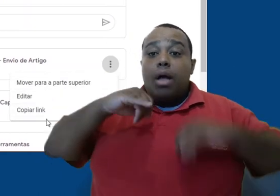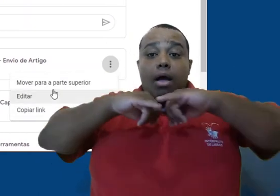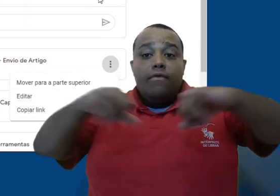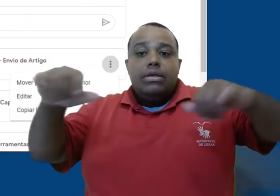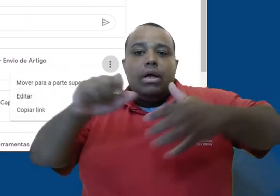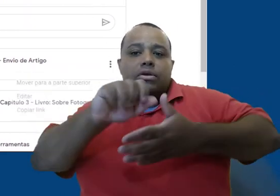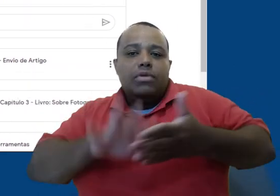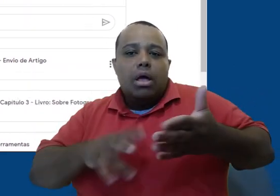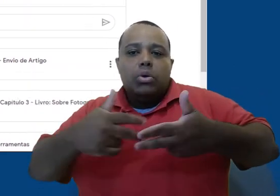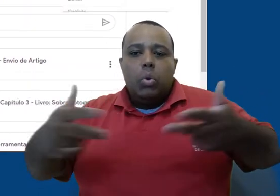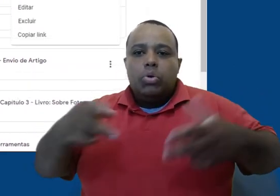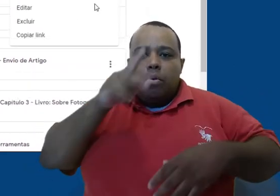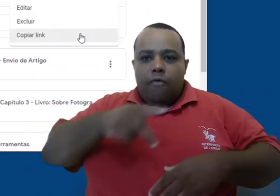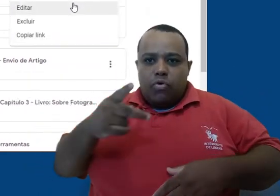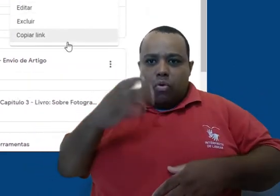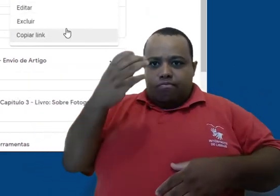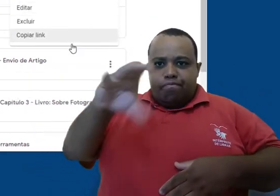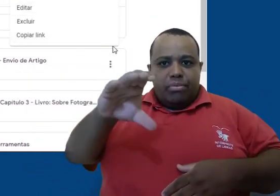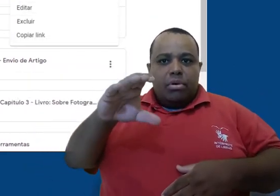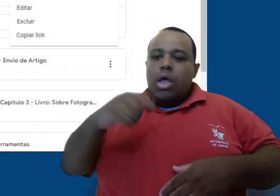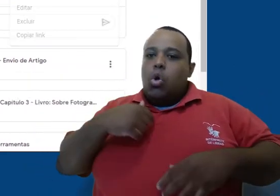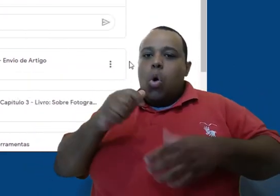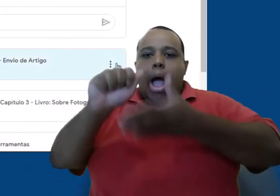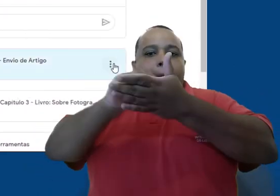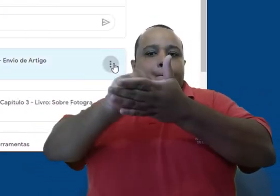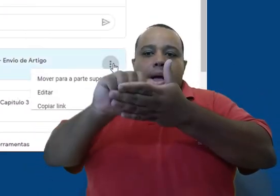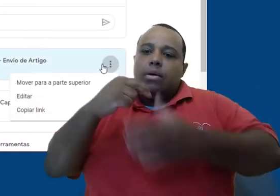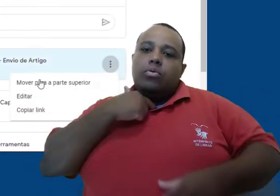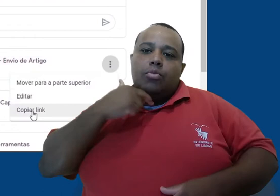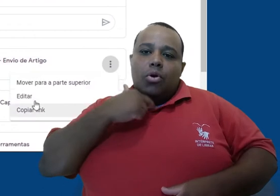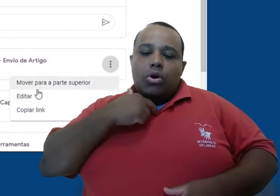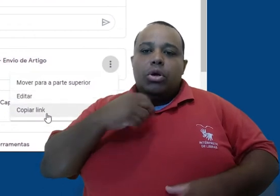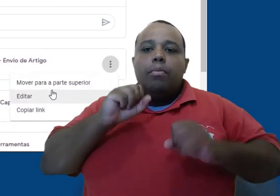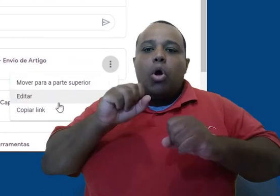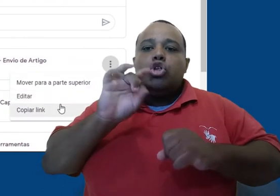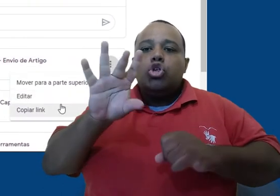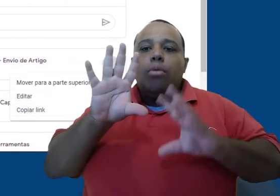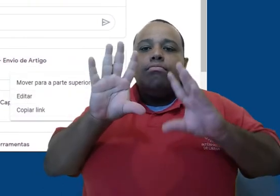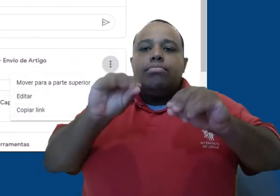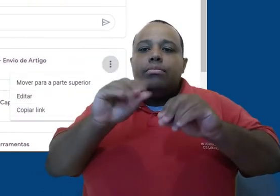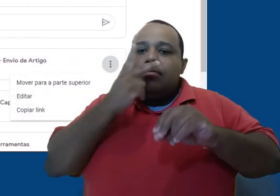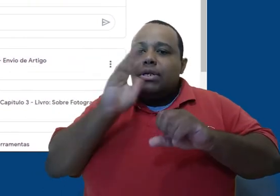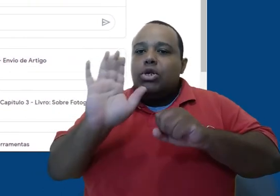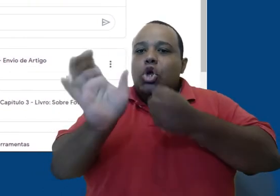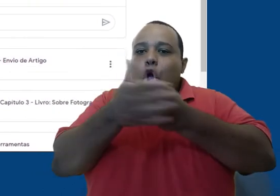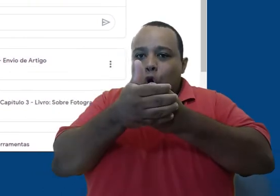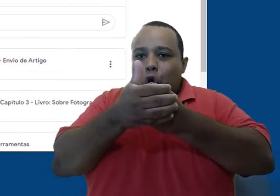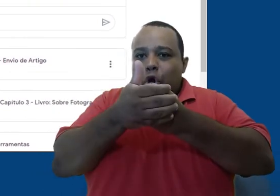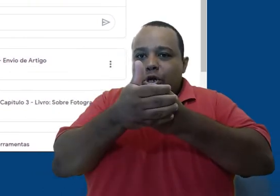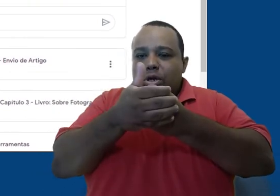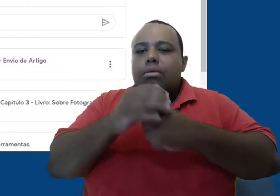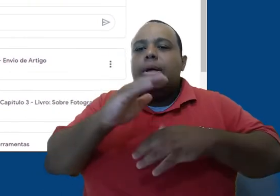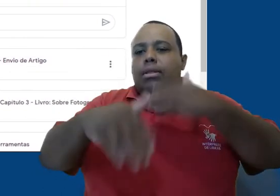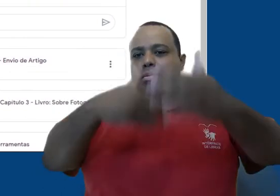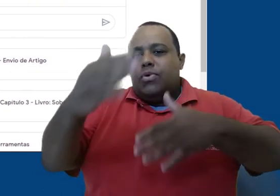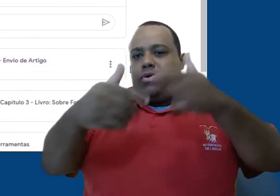de atividades e materiais postados pelo professor. Veremos depois como ocultamos este tipo de notificação do nosso mural. Notem